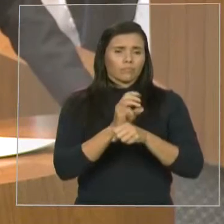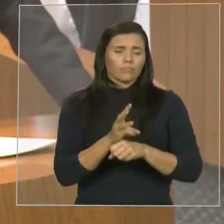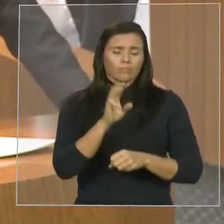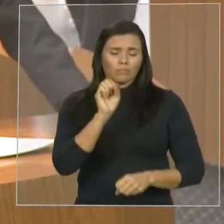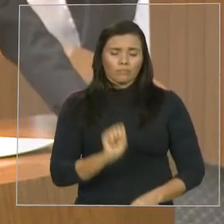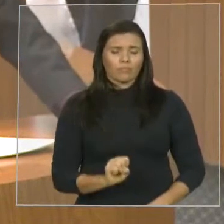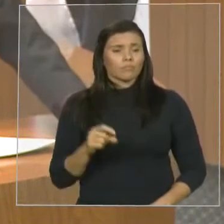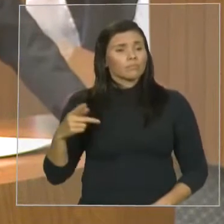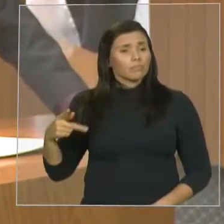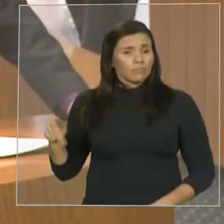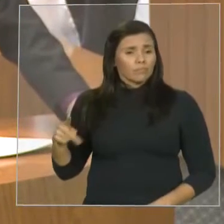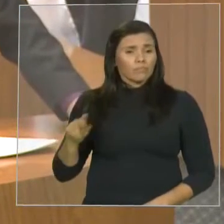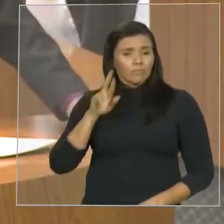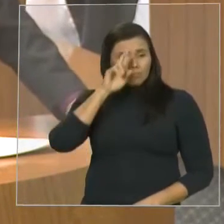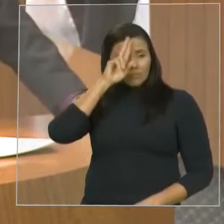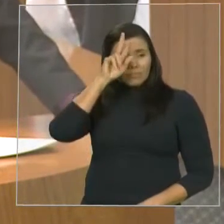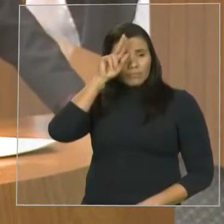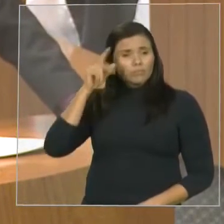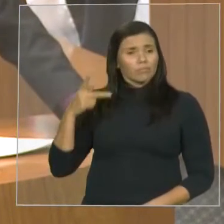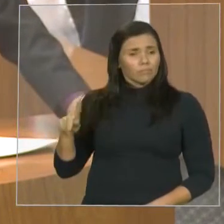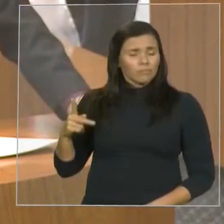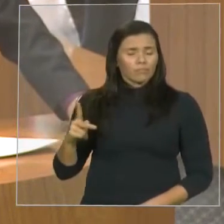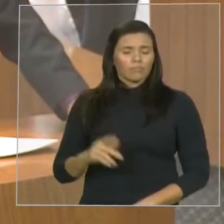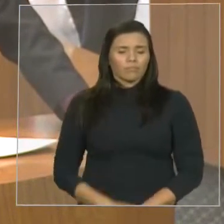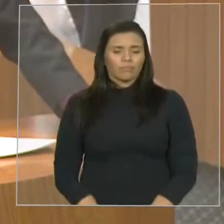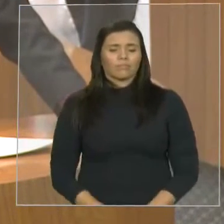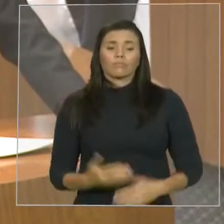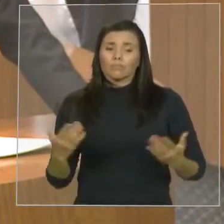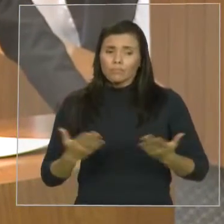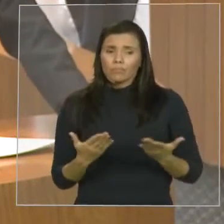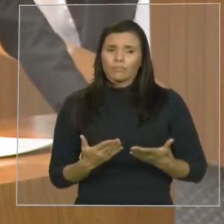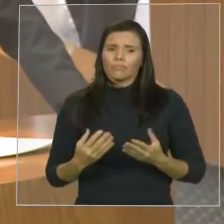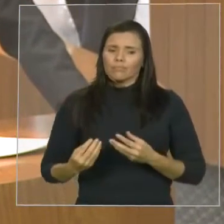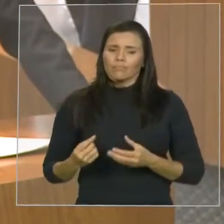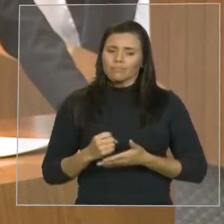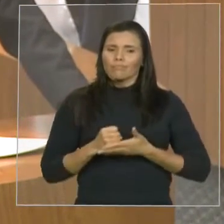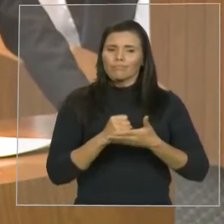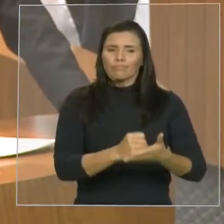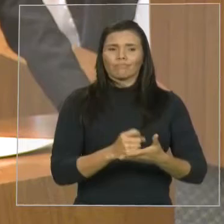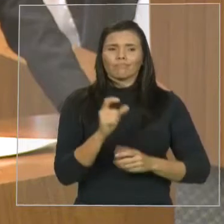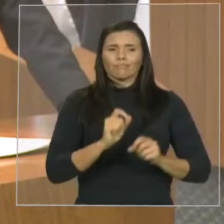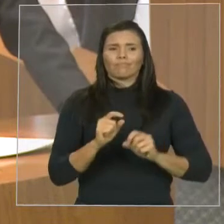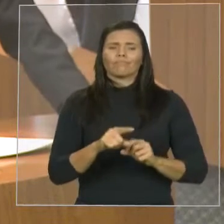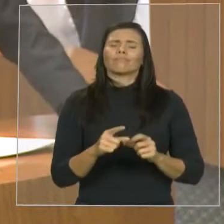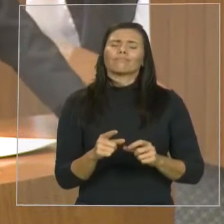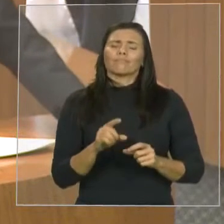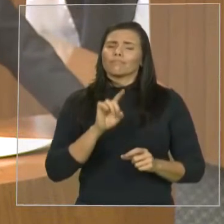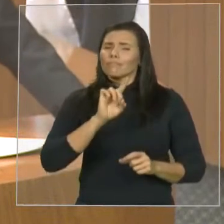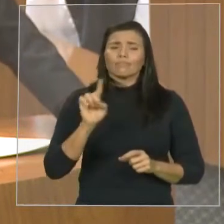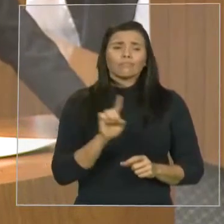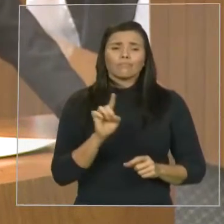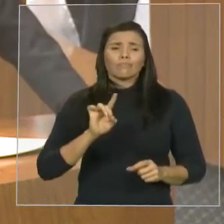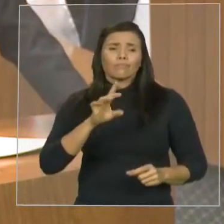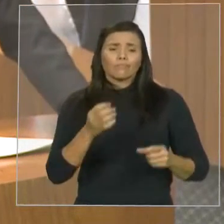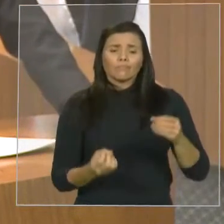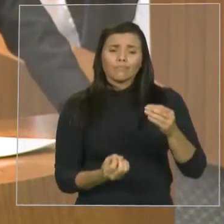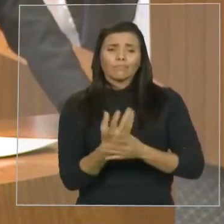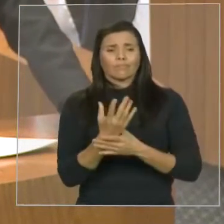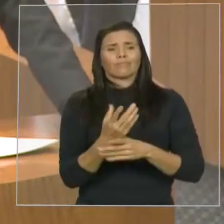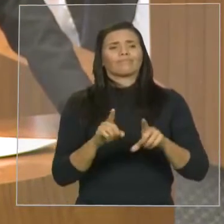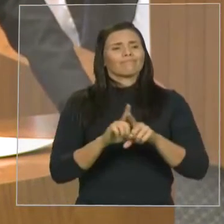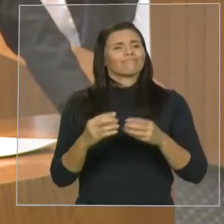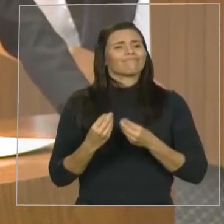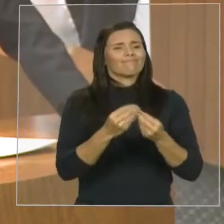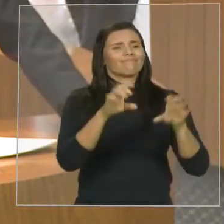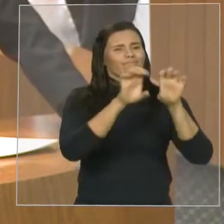responsabilidade e está dando condições para que essa universidade venha a se consolidar. Mas parabenizo também a reitoria da Uemansul,